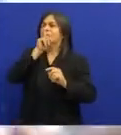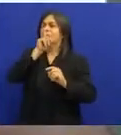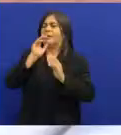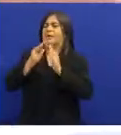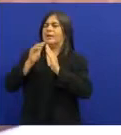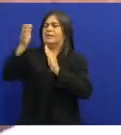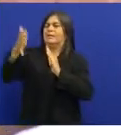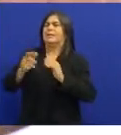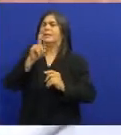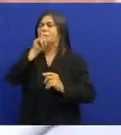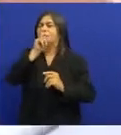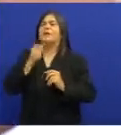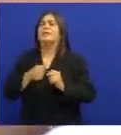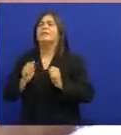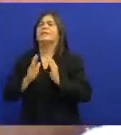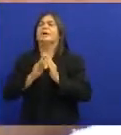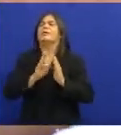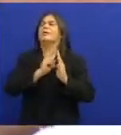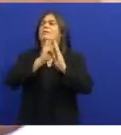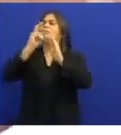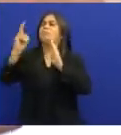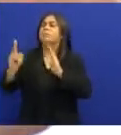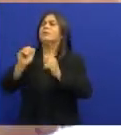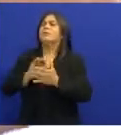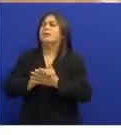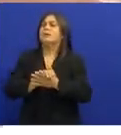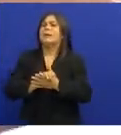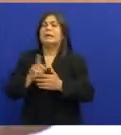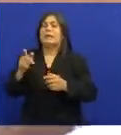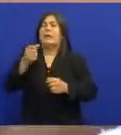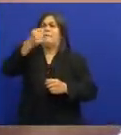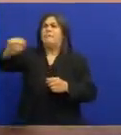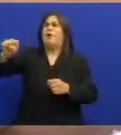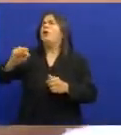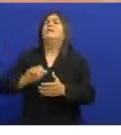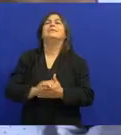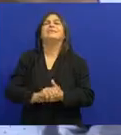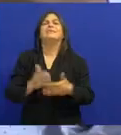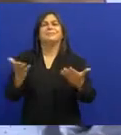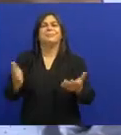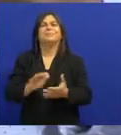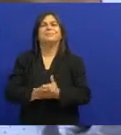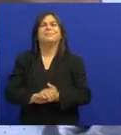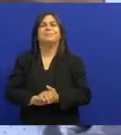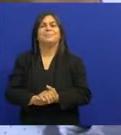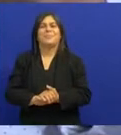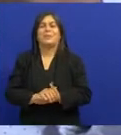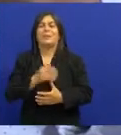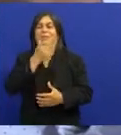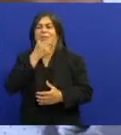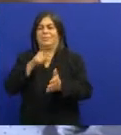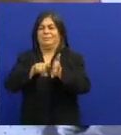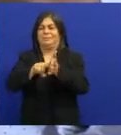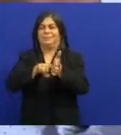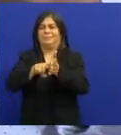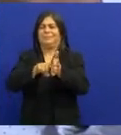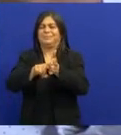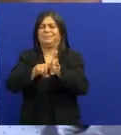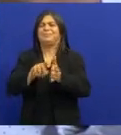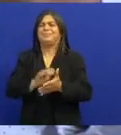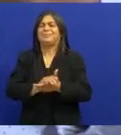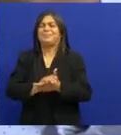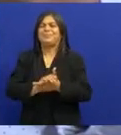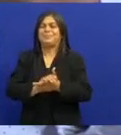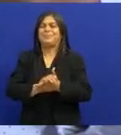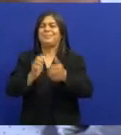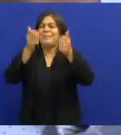Em casa eu te conto Aí me levou pra casa E foi que me contou Ele disse Está a revolução aí Jesus Alme de Mello Um grande pesquisador E